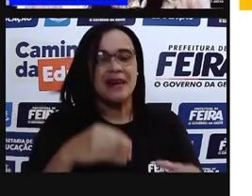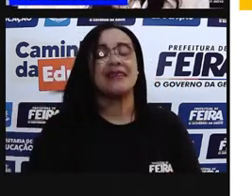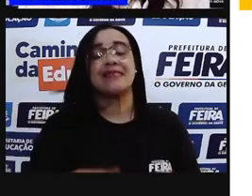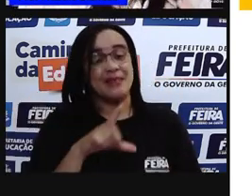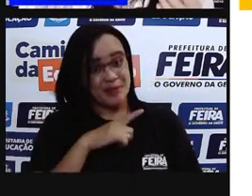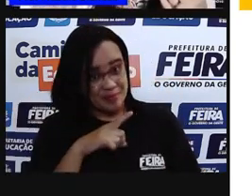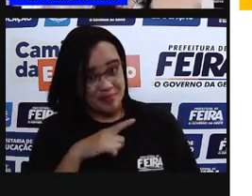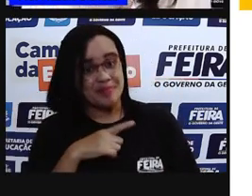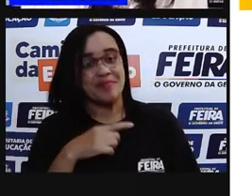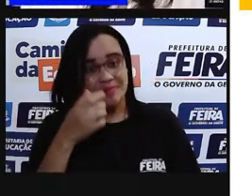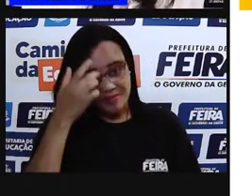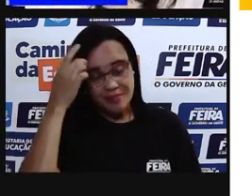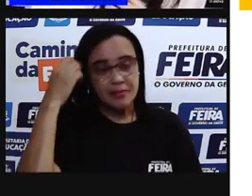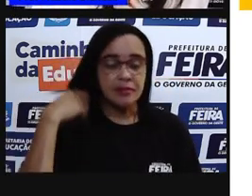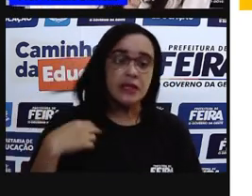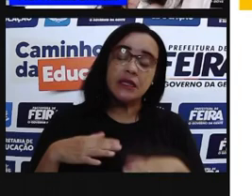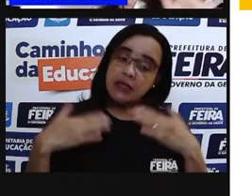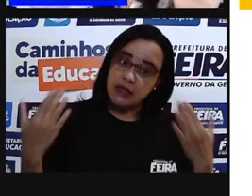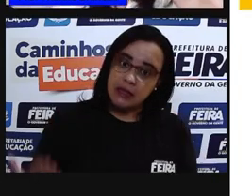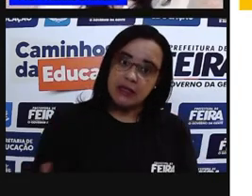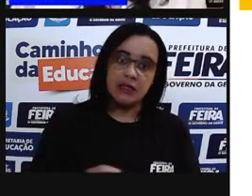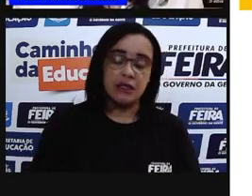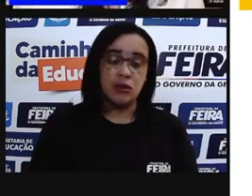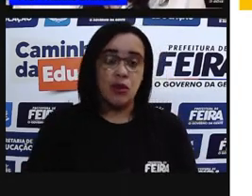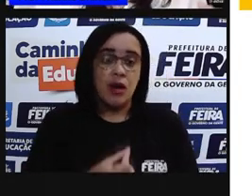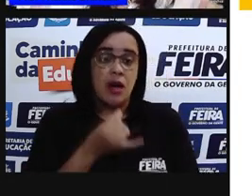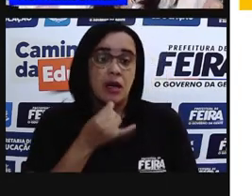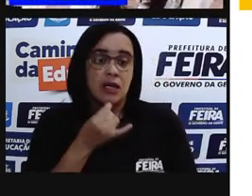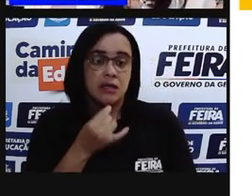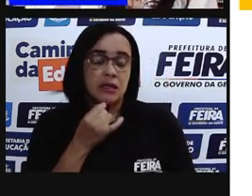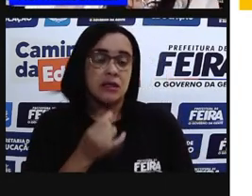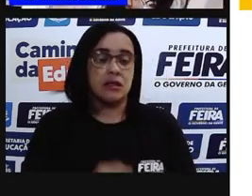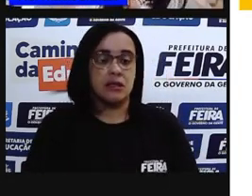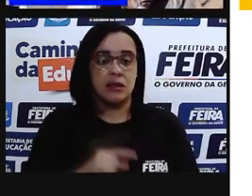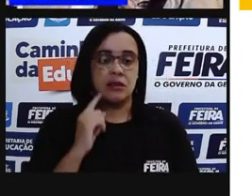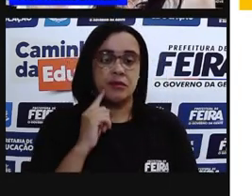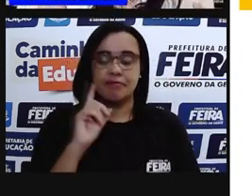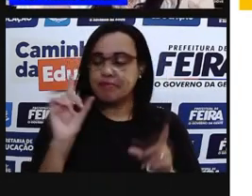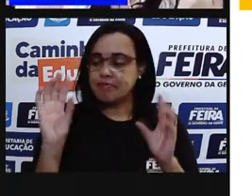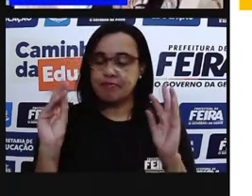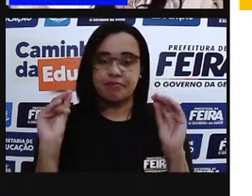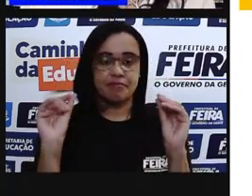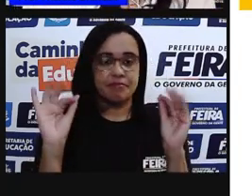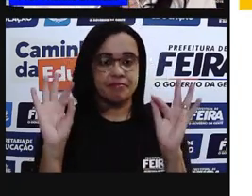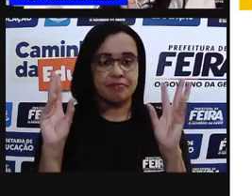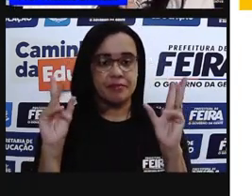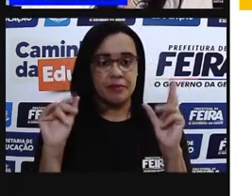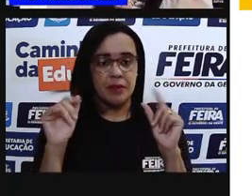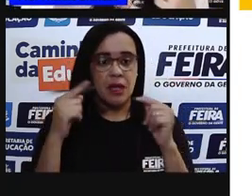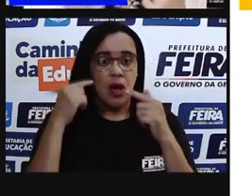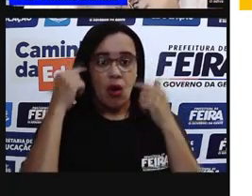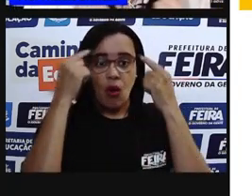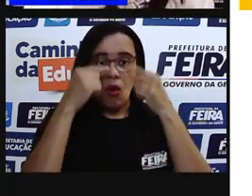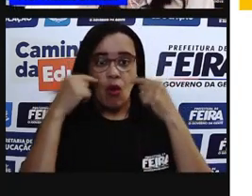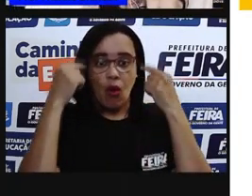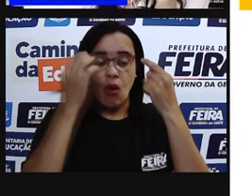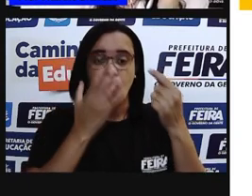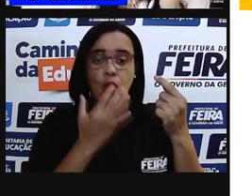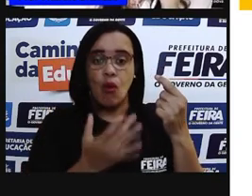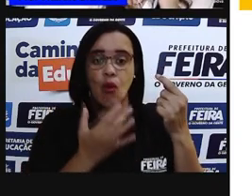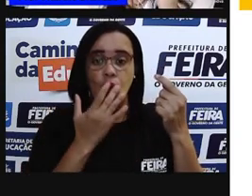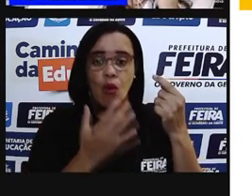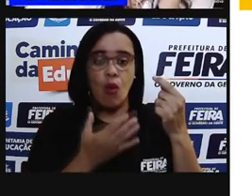Que essas características vão ser a cor da minha pele, o formato dos meus dedos, a cor dos meus olhos, o formato da minha